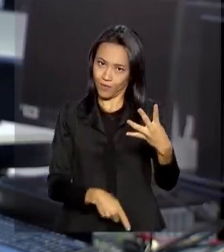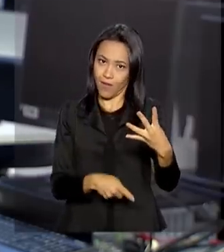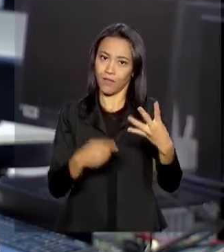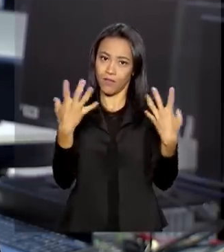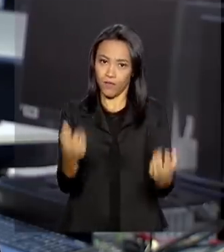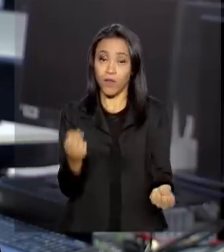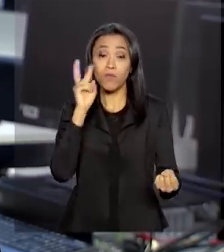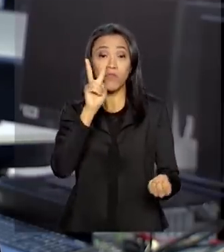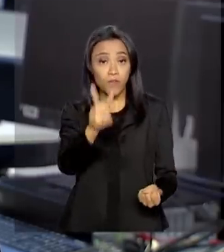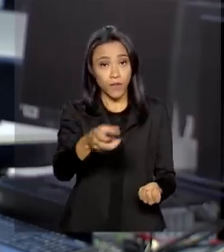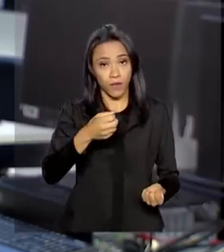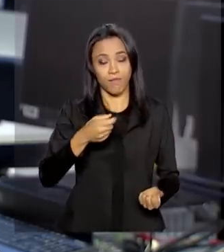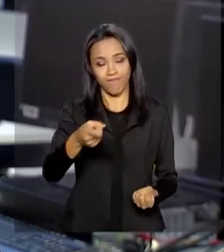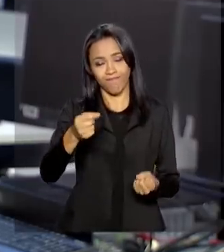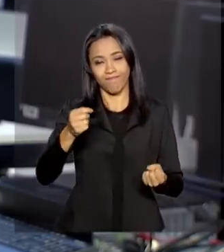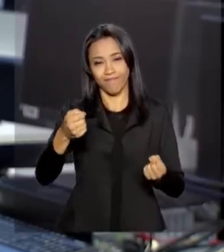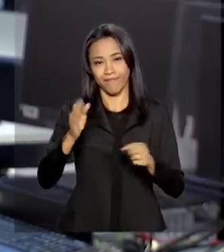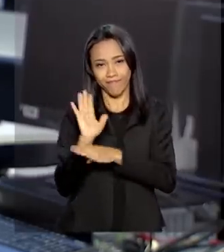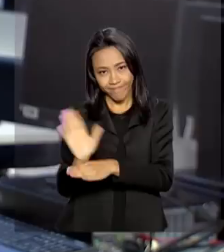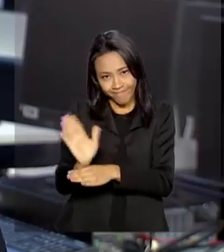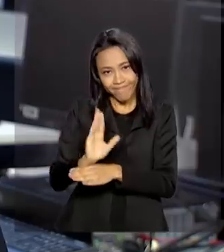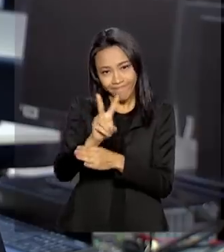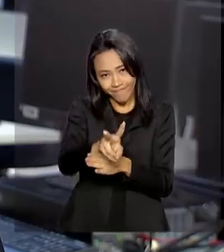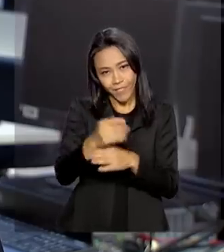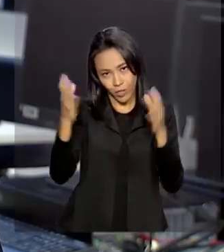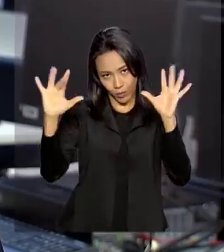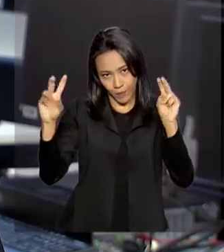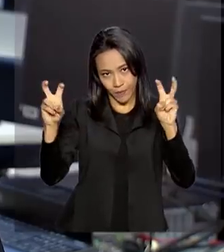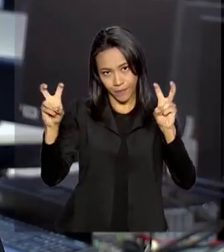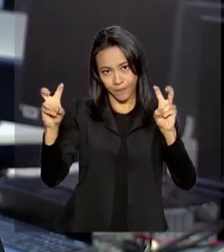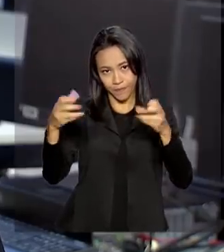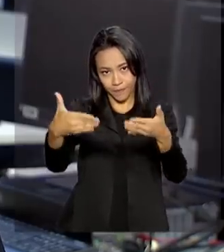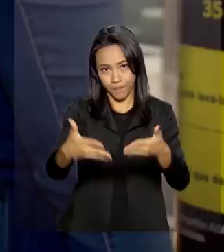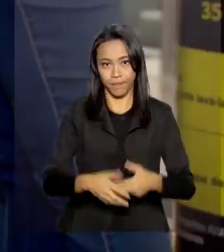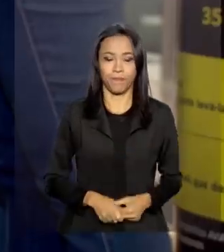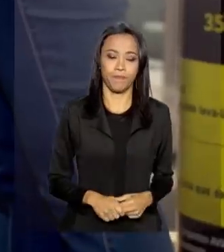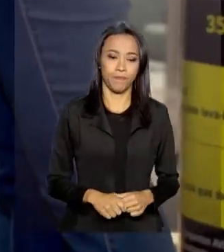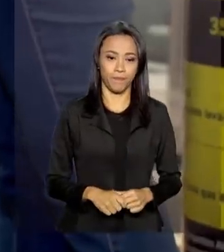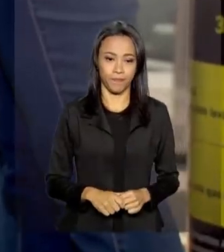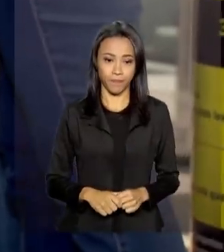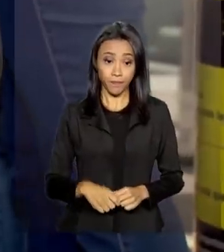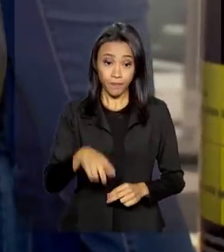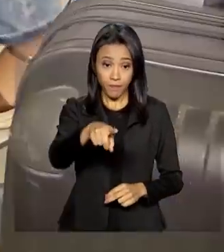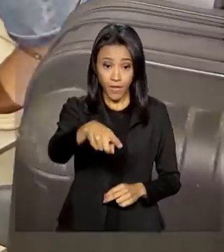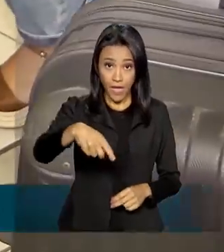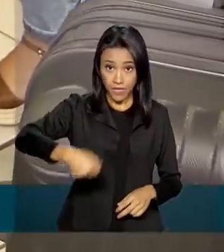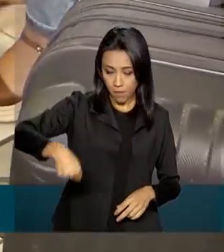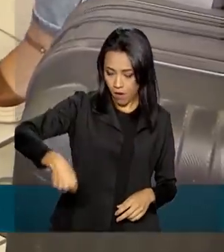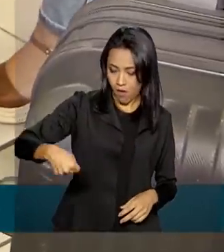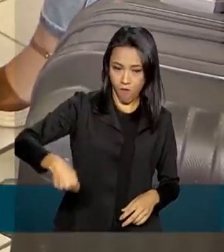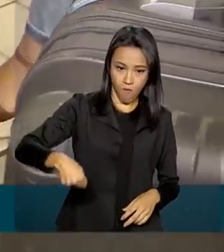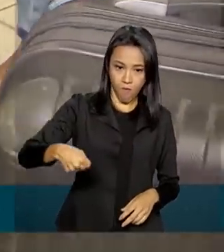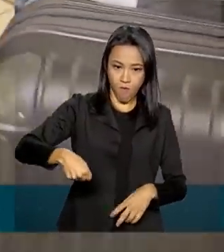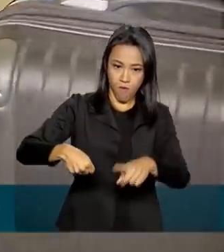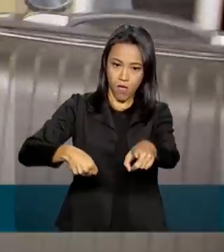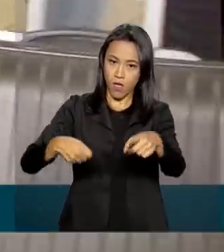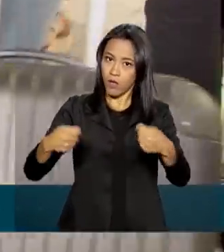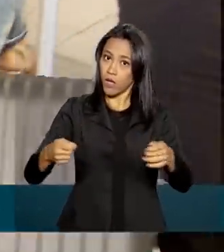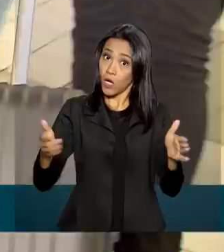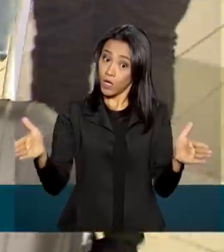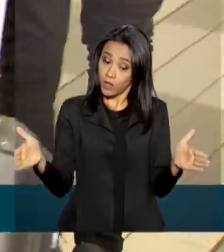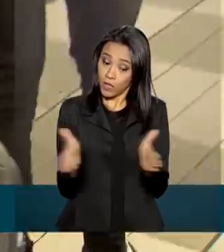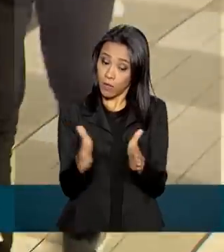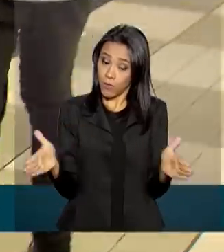assistir agora a reportagem de Dima Soldi sobre esse assunto. A mala de mão precisa estar no formato